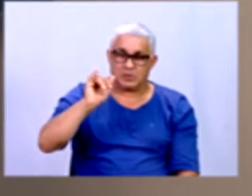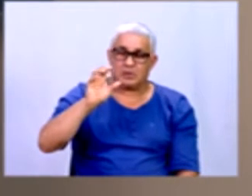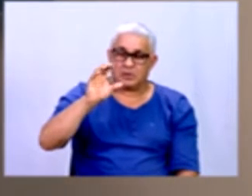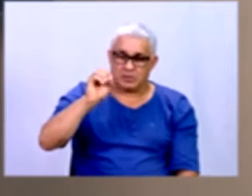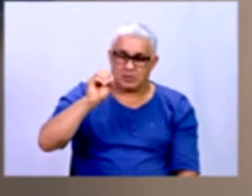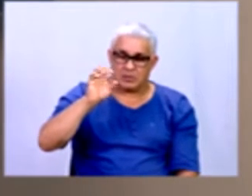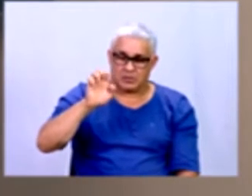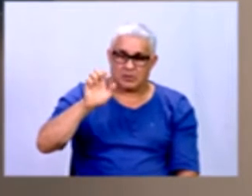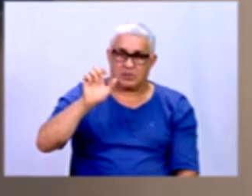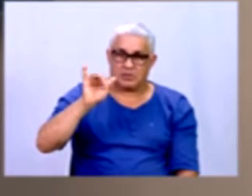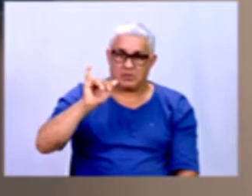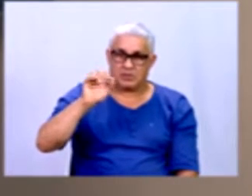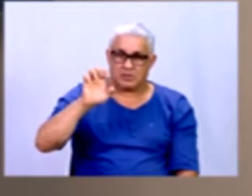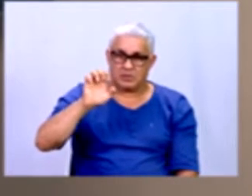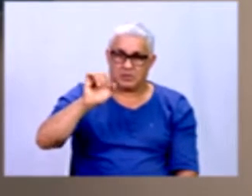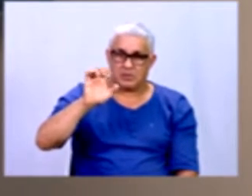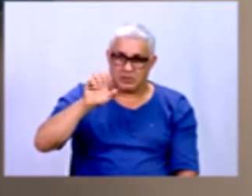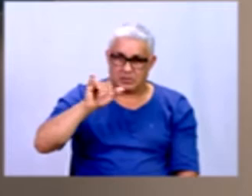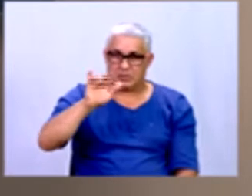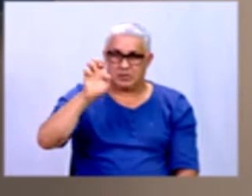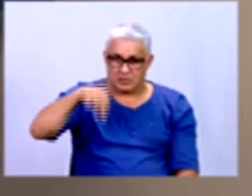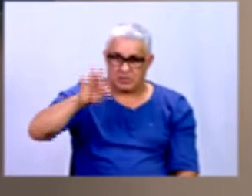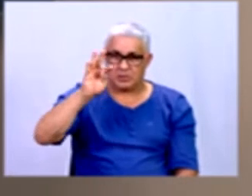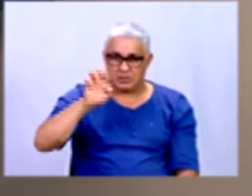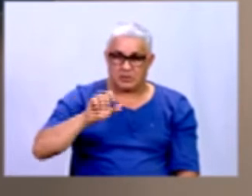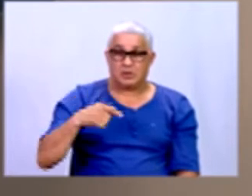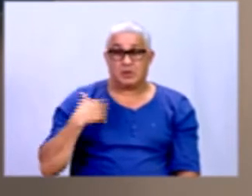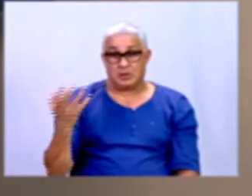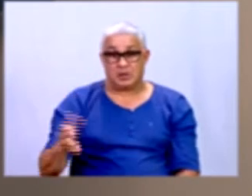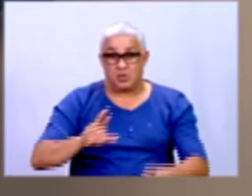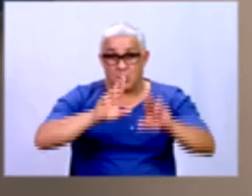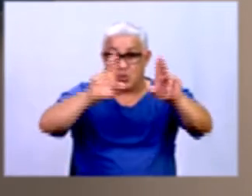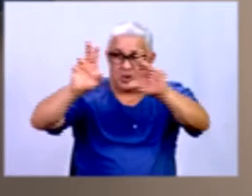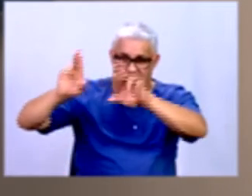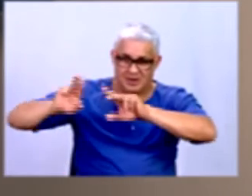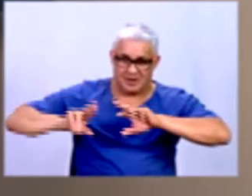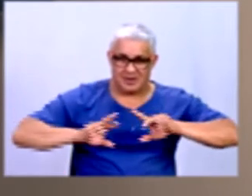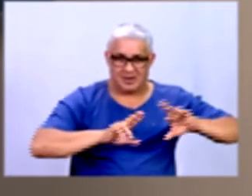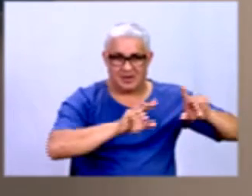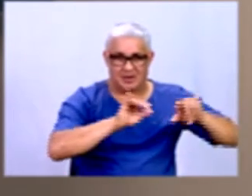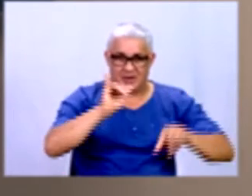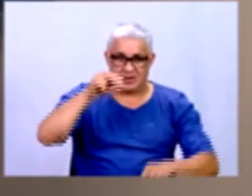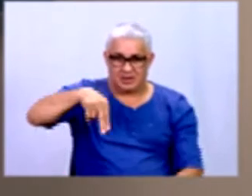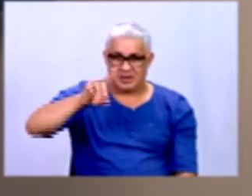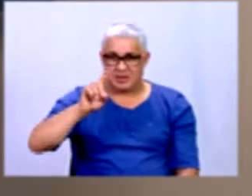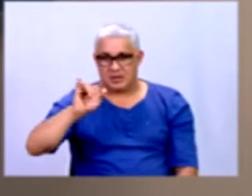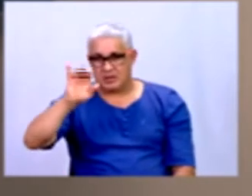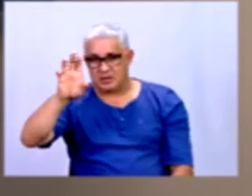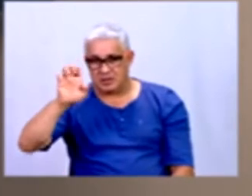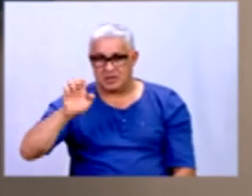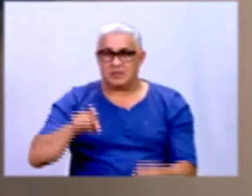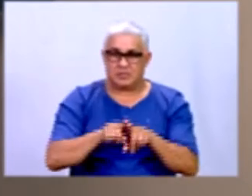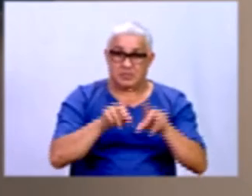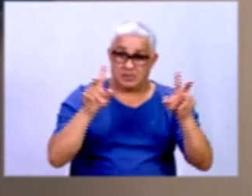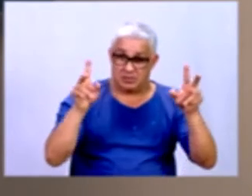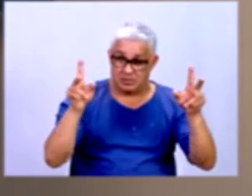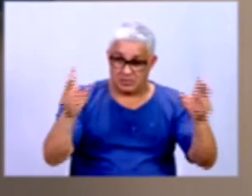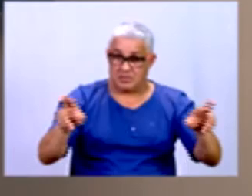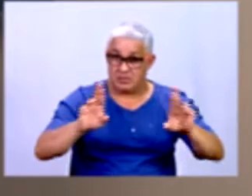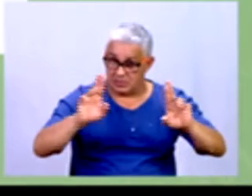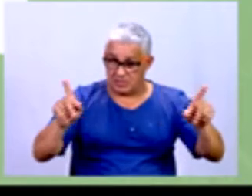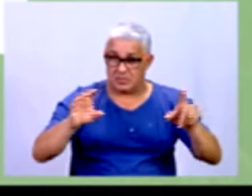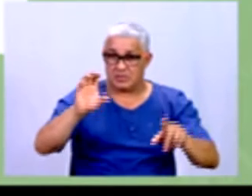mesmas grandezas aqui, né? Então, quando as grandezas são diferentes é índice. Quando as grandezas são iguais é